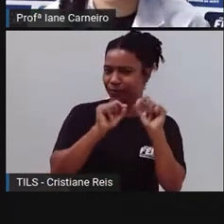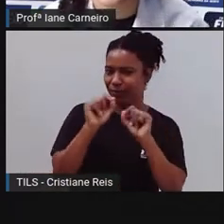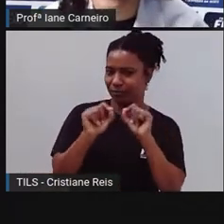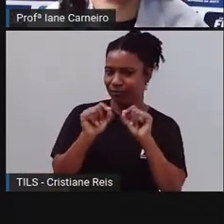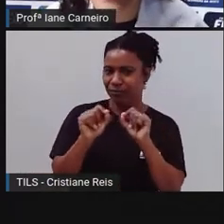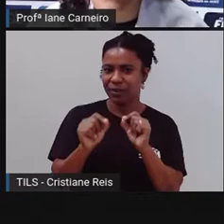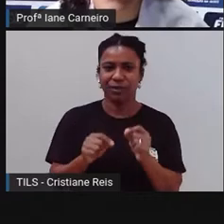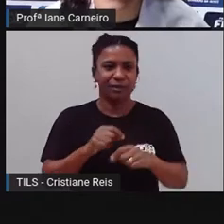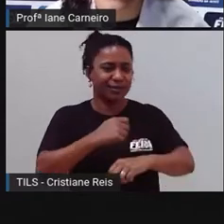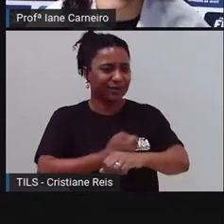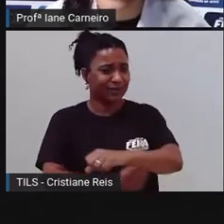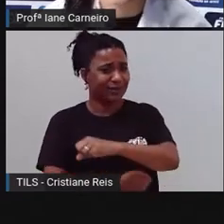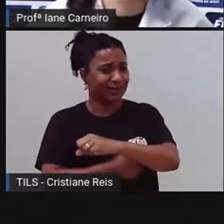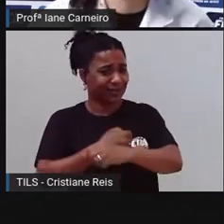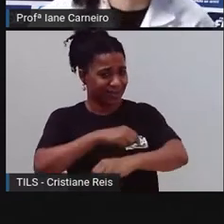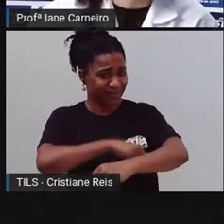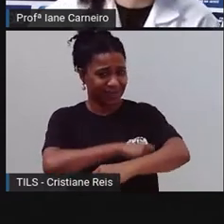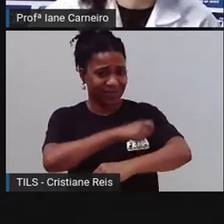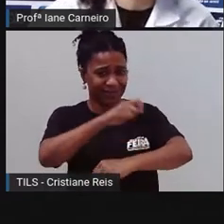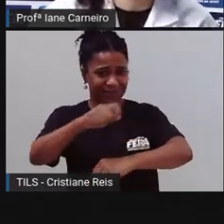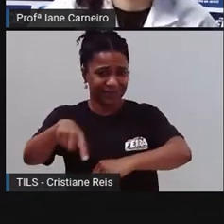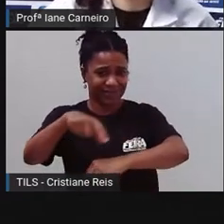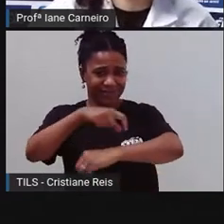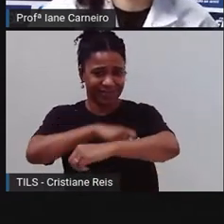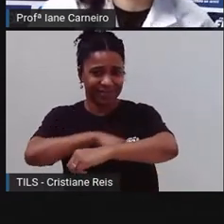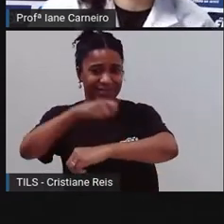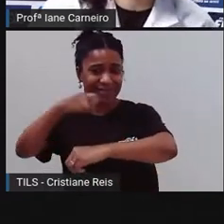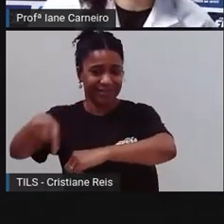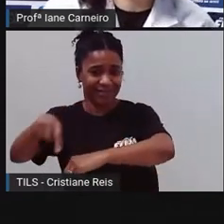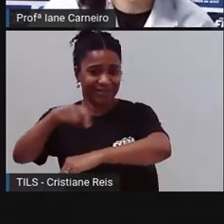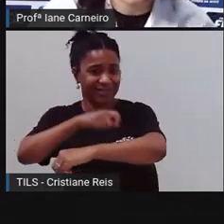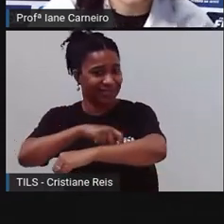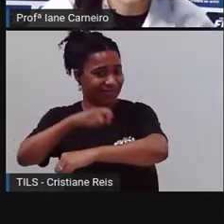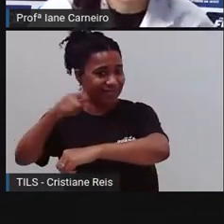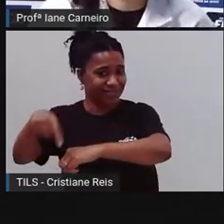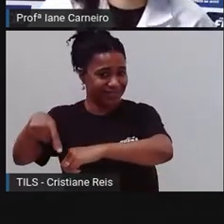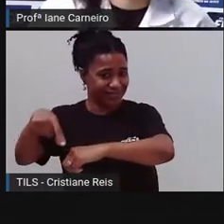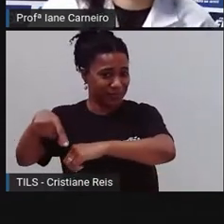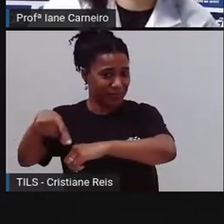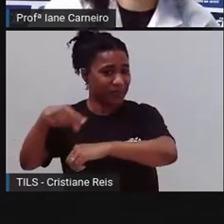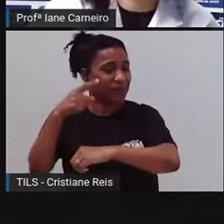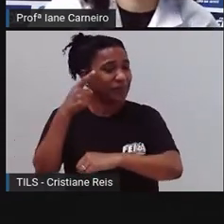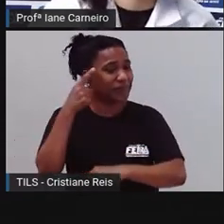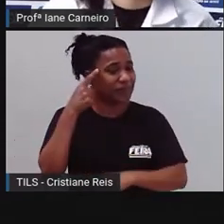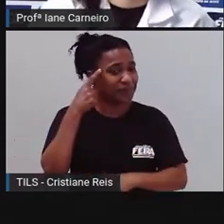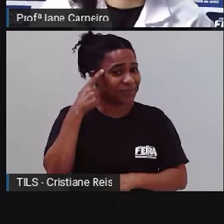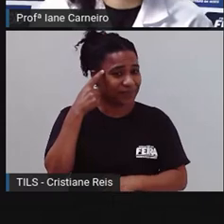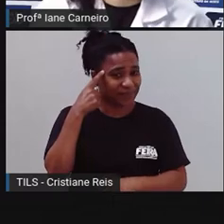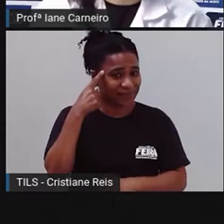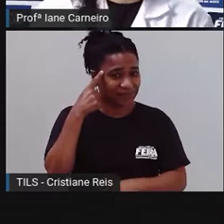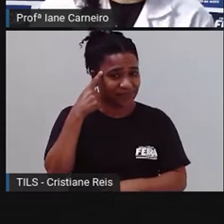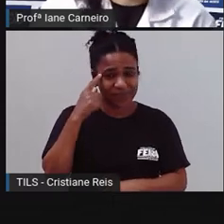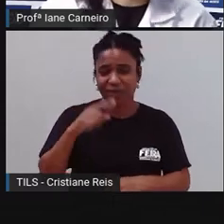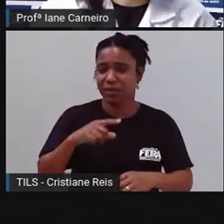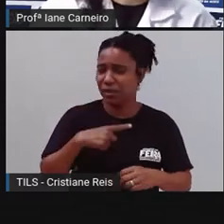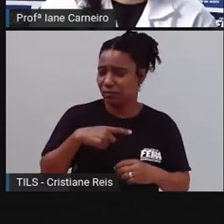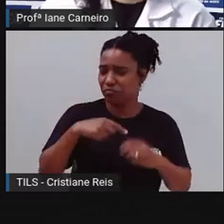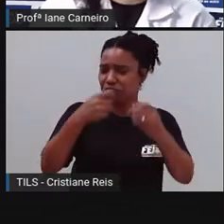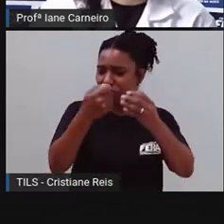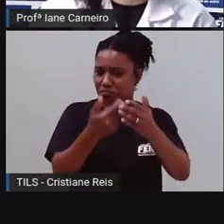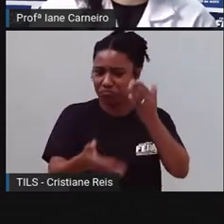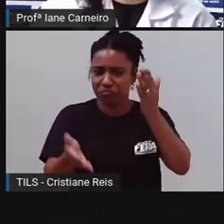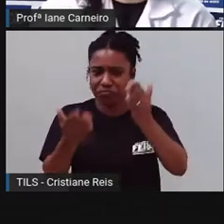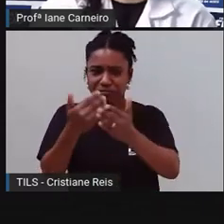que é sementes? Olha ele perdendo aqui. Será que são as sementes? Pensa aí um pouquinho. O é o que é? Quanto mais se perde,